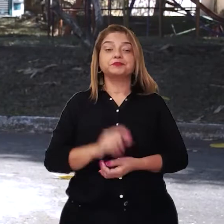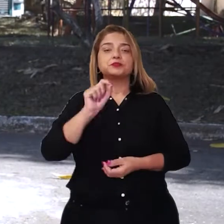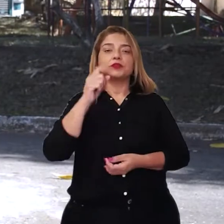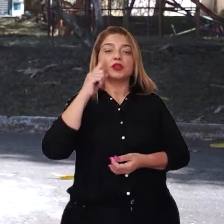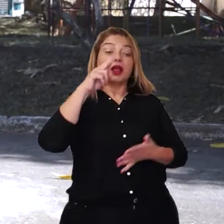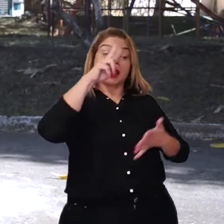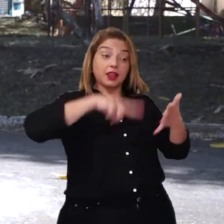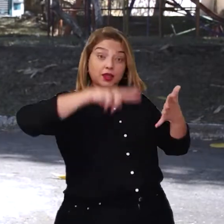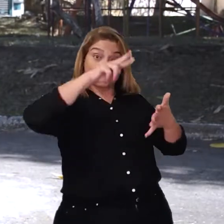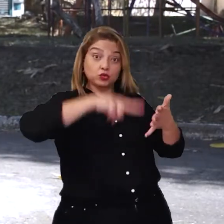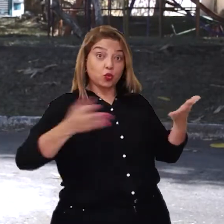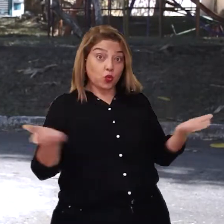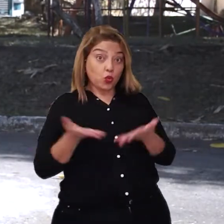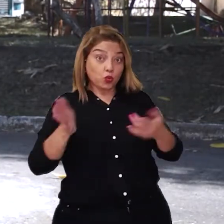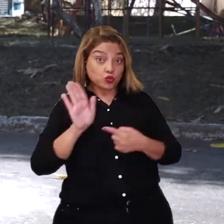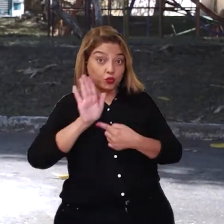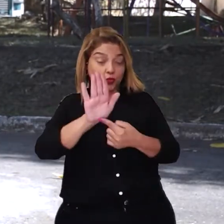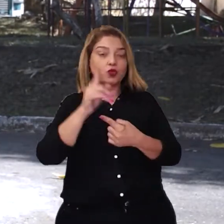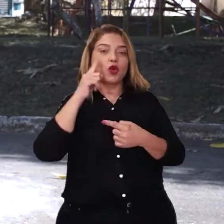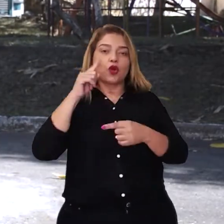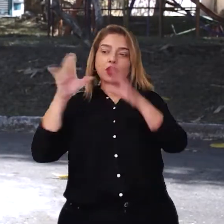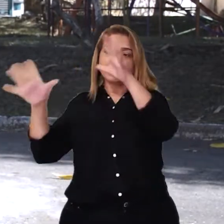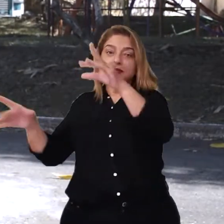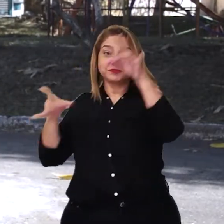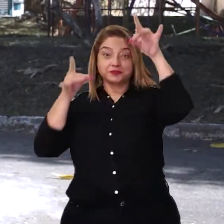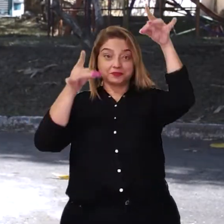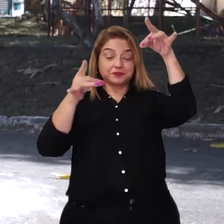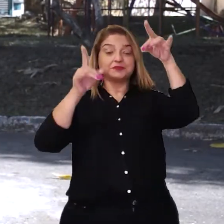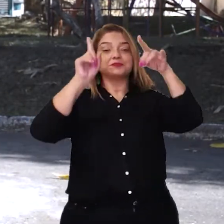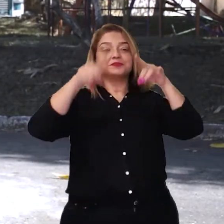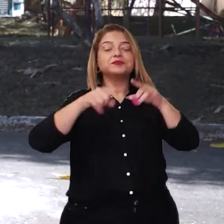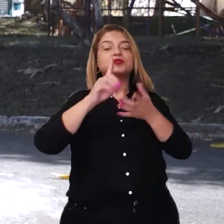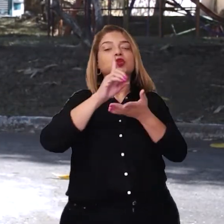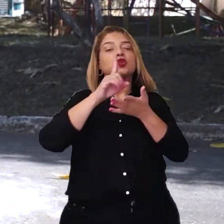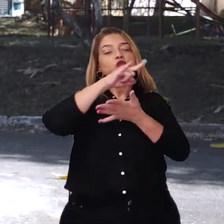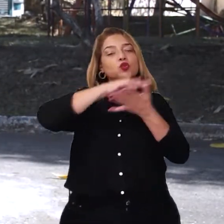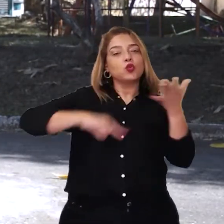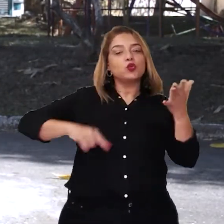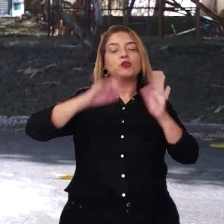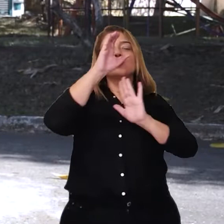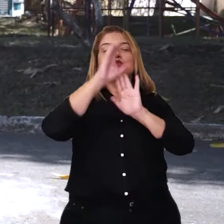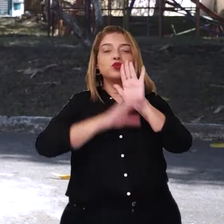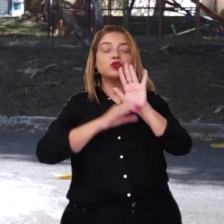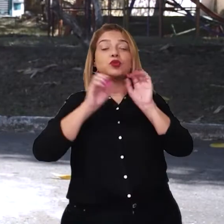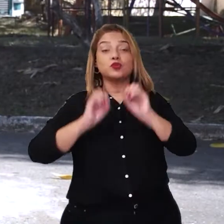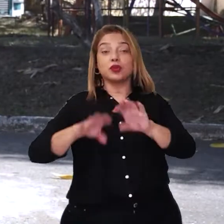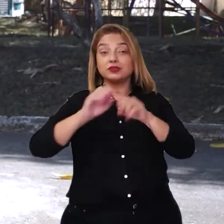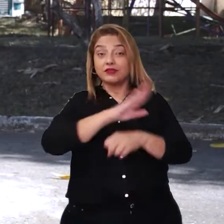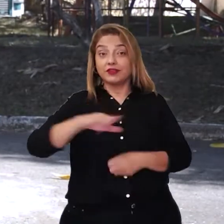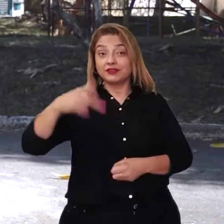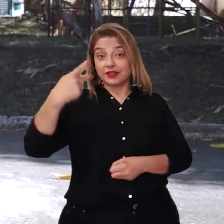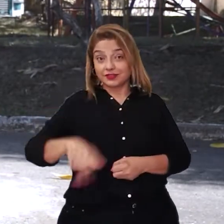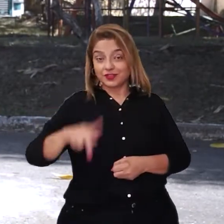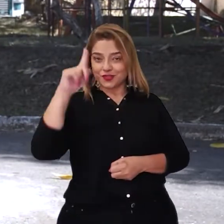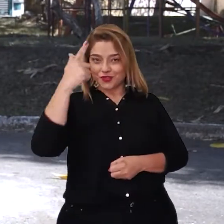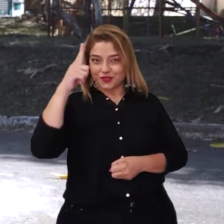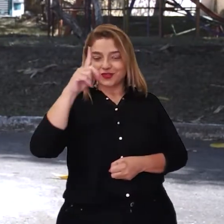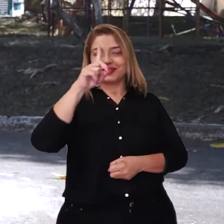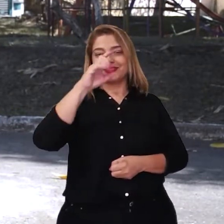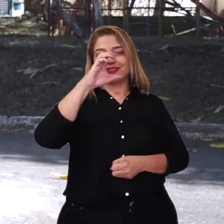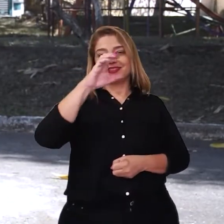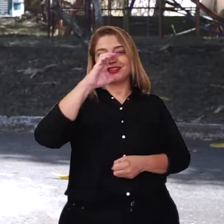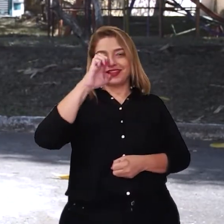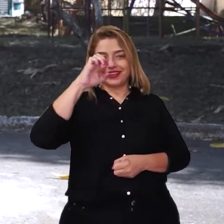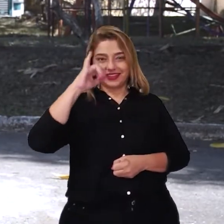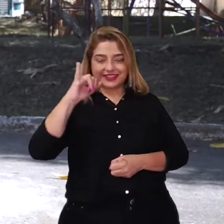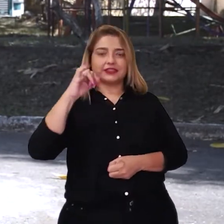E no quadro Leitura em Conexão de hoje, vamos ler um trecho do documento curricular da educação infantil aqui de Goiânia, o DC AI,